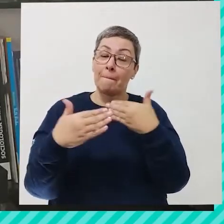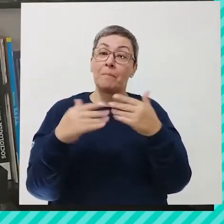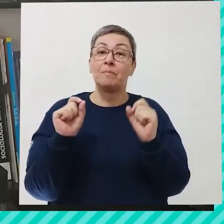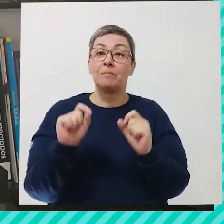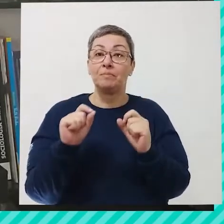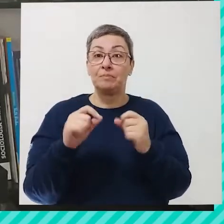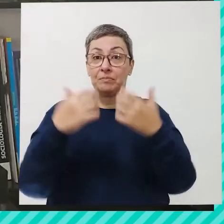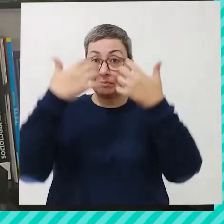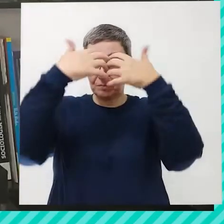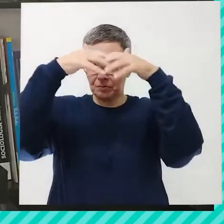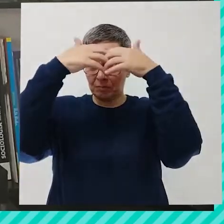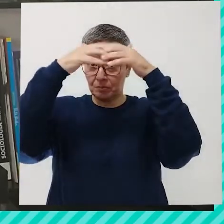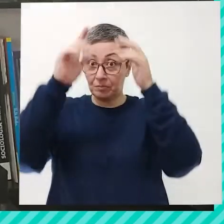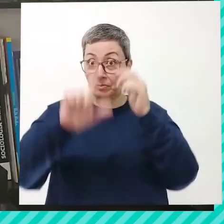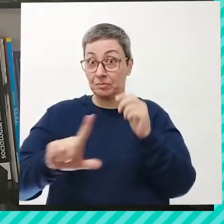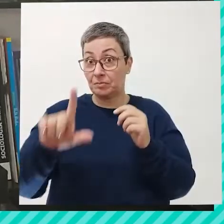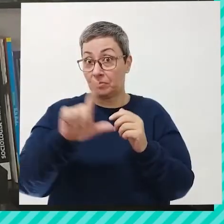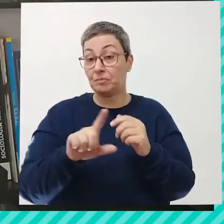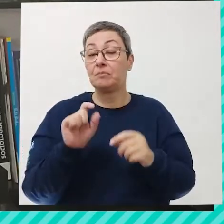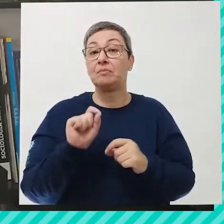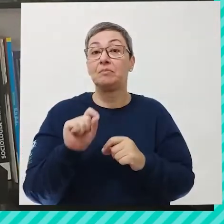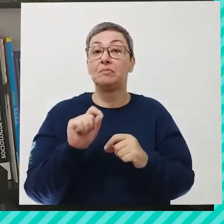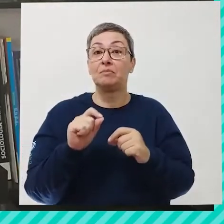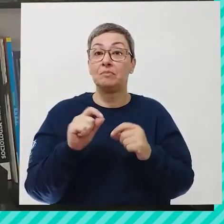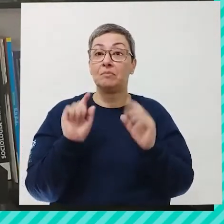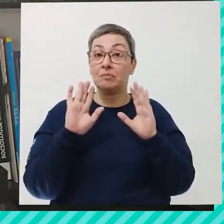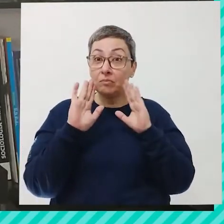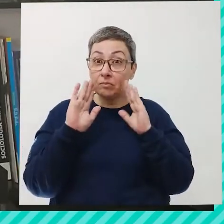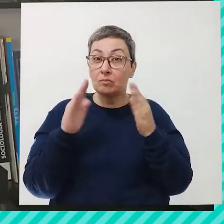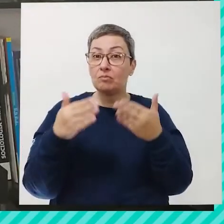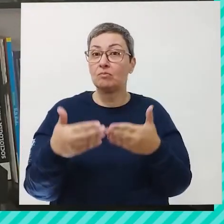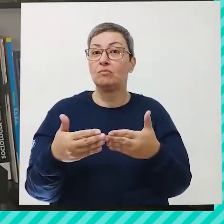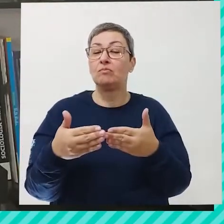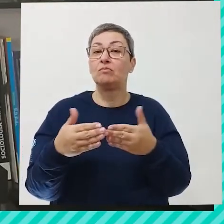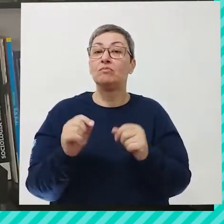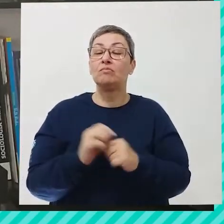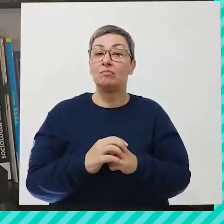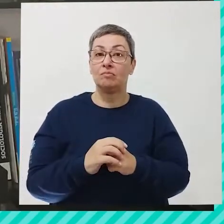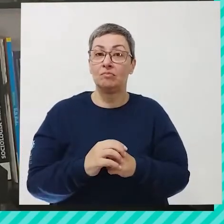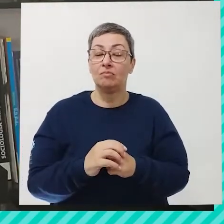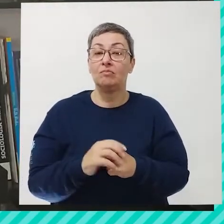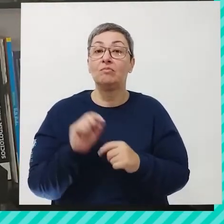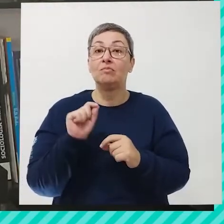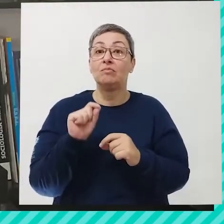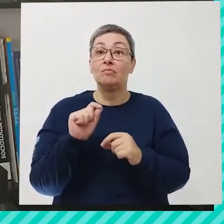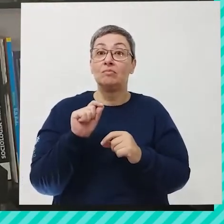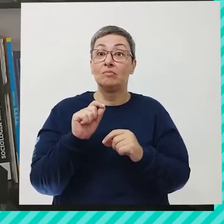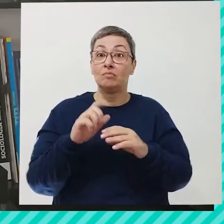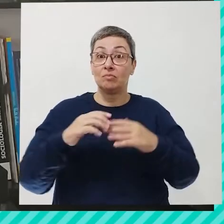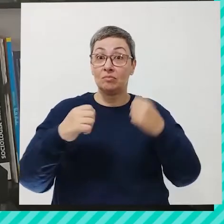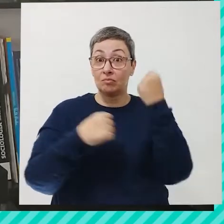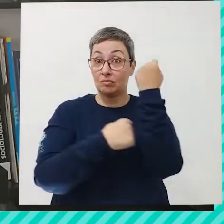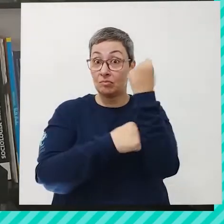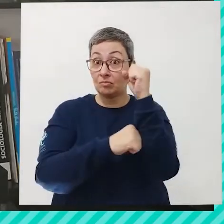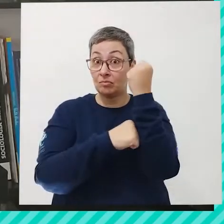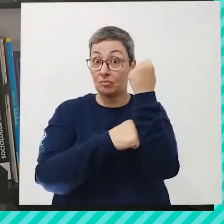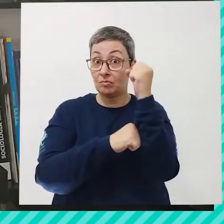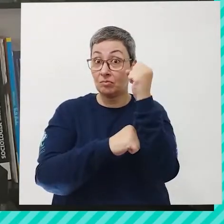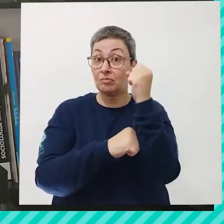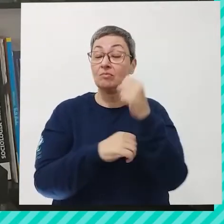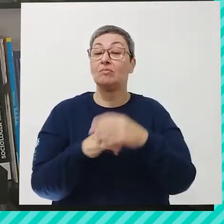estimular o raciocínio lógico, a concentração, O foco, a coordenação